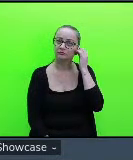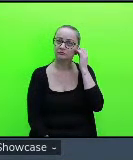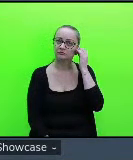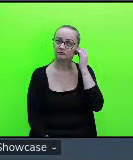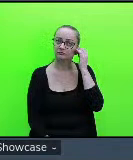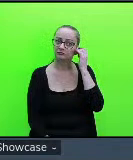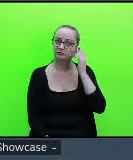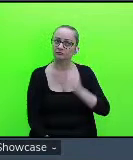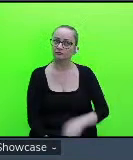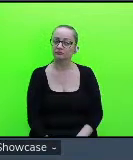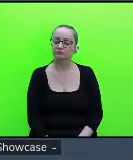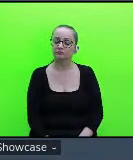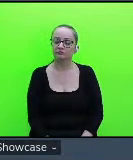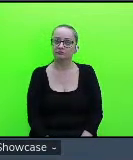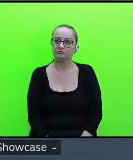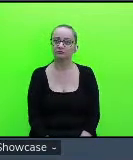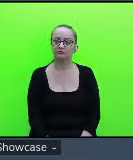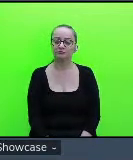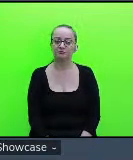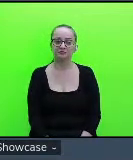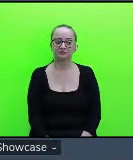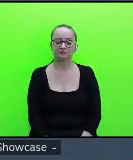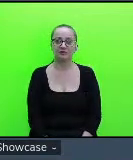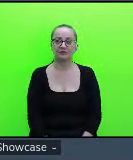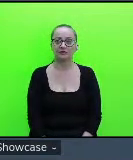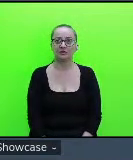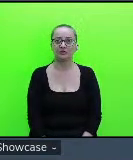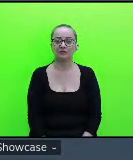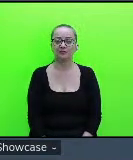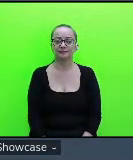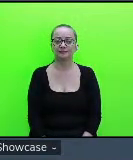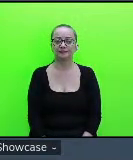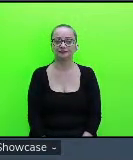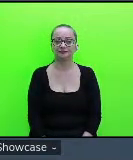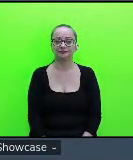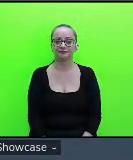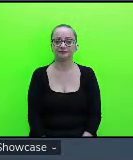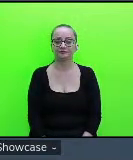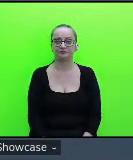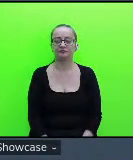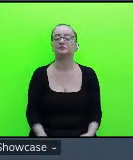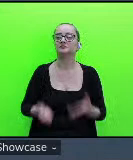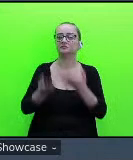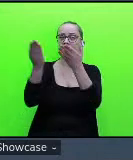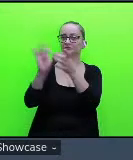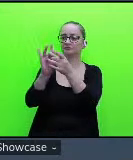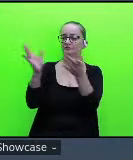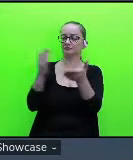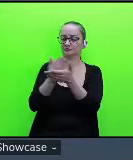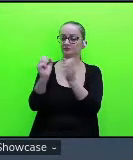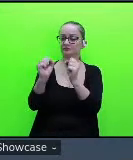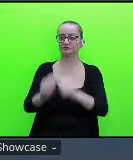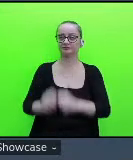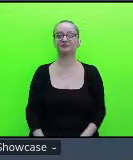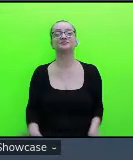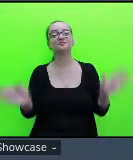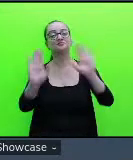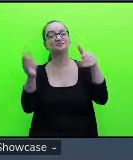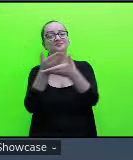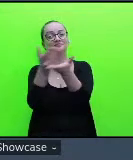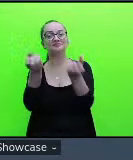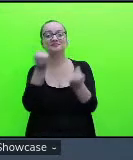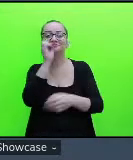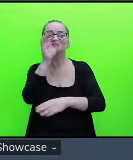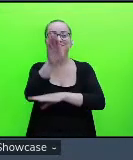Eu vou passar a palavra a você, tá bem? Fica bom, pode, pode começar. Olá, pessoal, boa tarde,